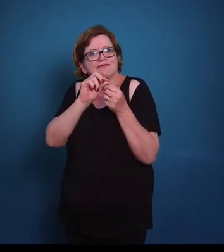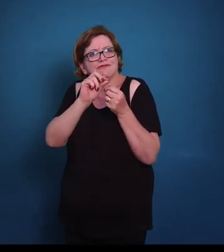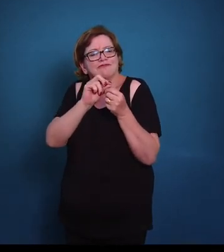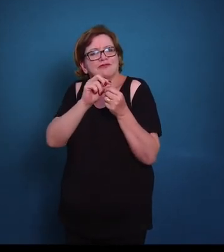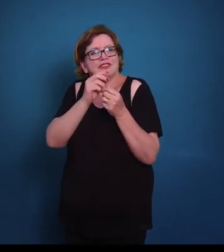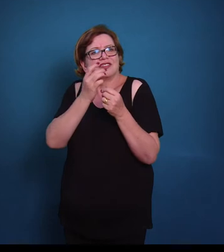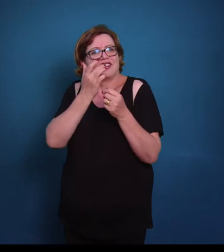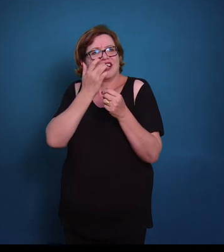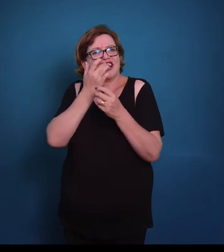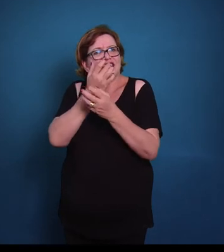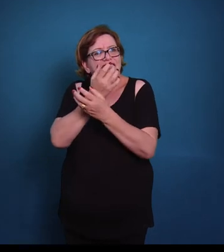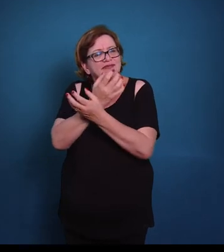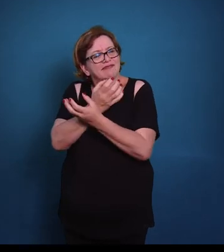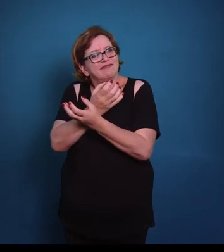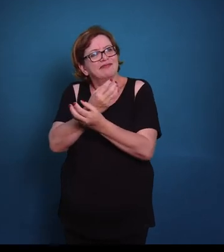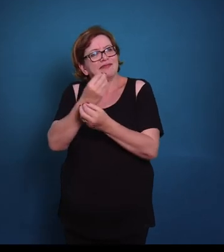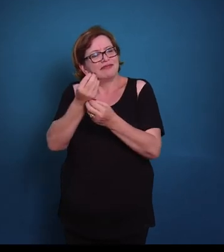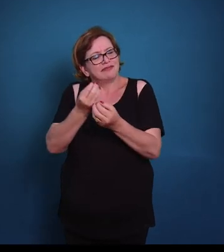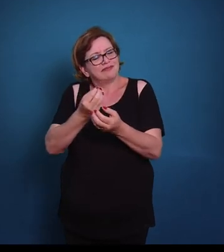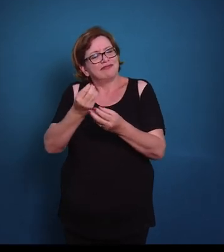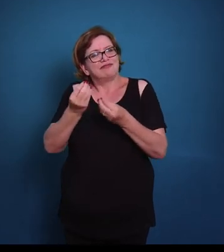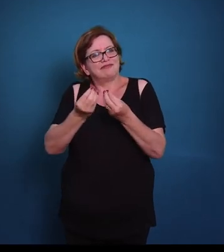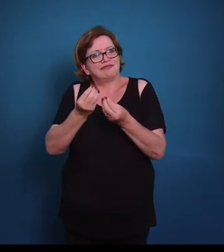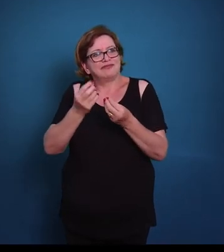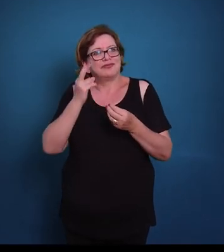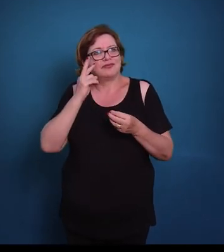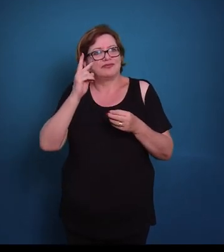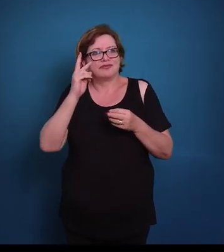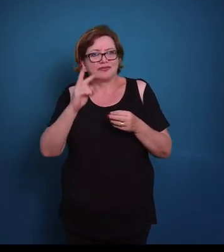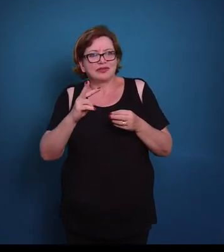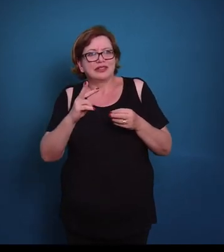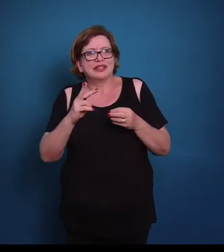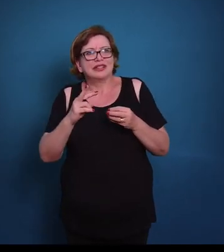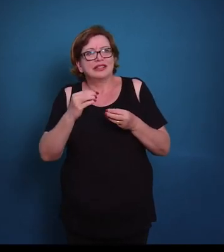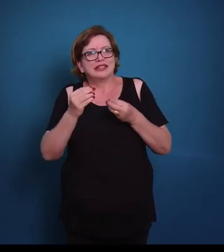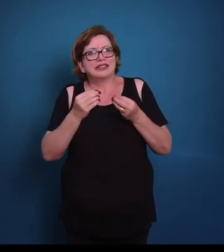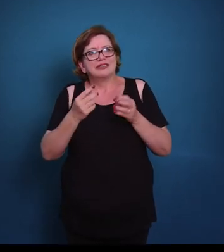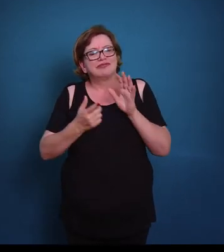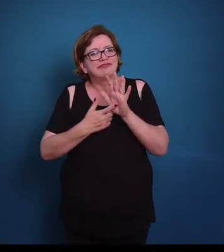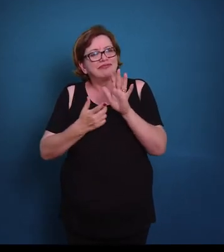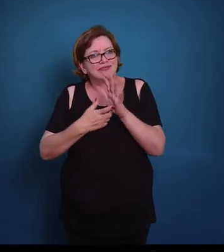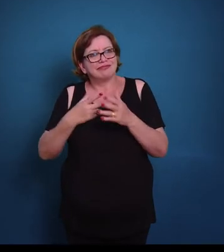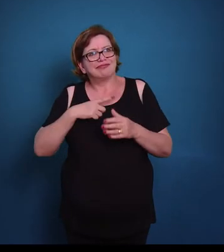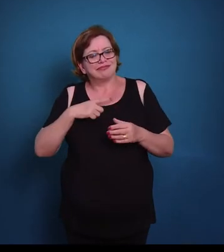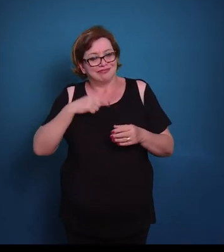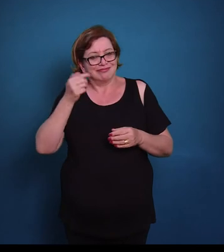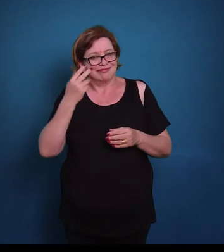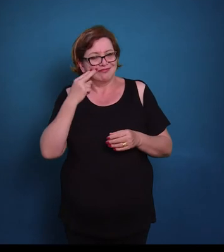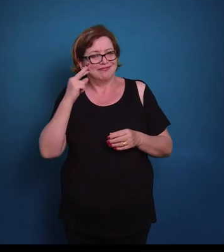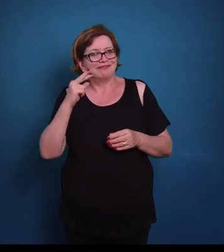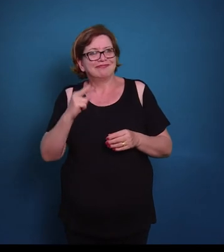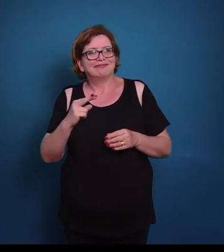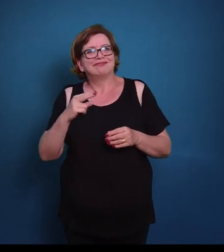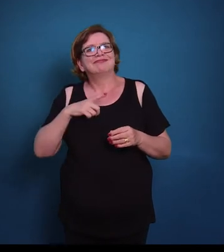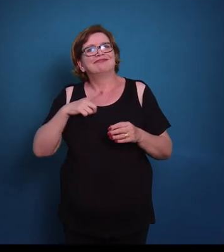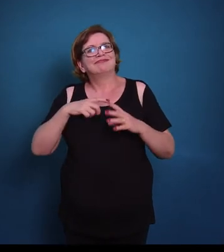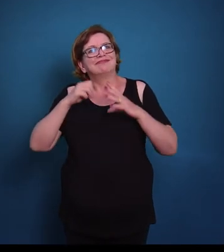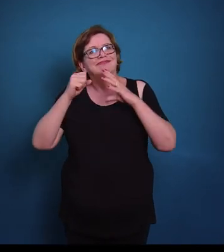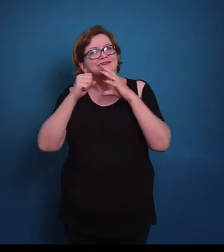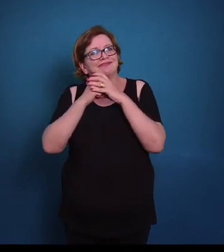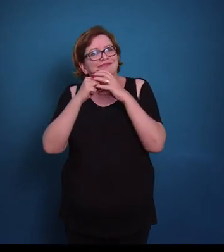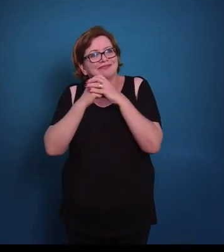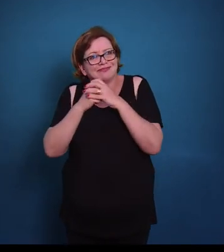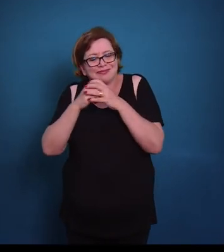nesse caso, um tecido ósseo primário, que aqui nós temos um corte no tecido demonstrando isso. Então nós vamos ter aí células que vão ficar